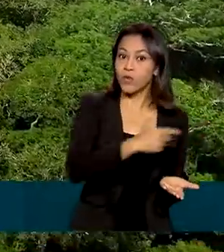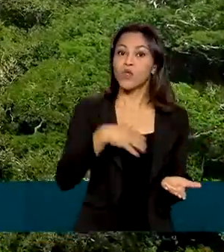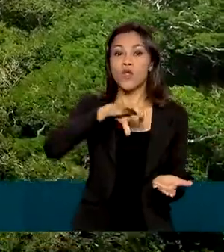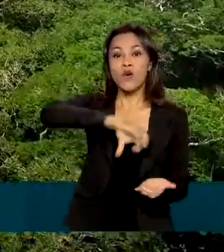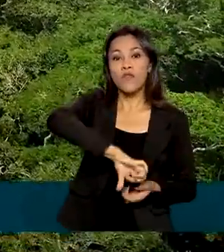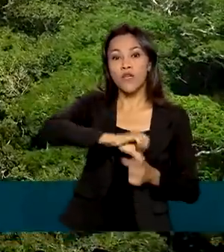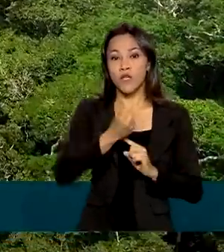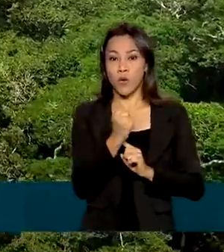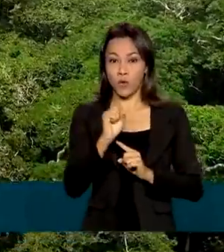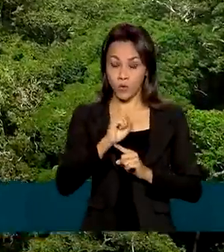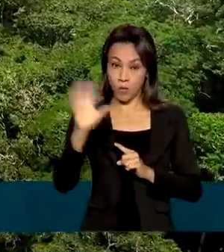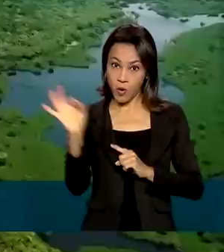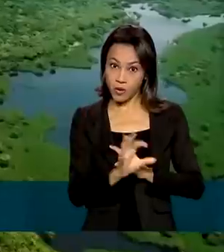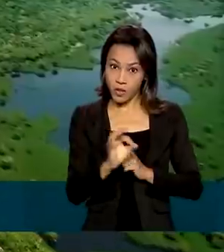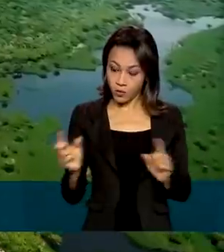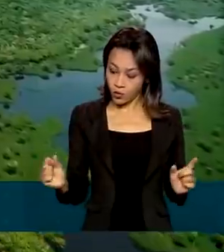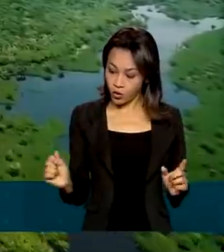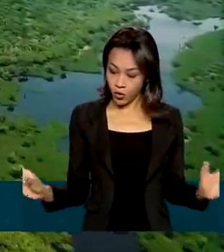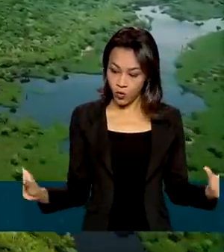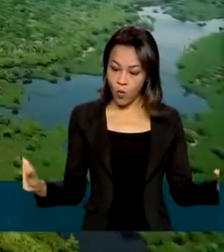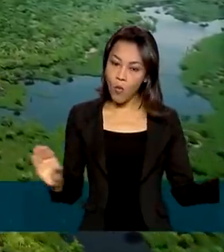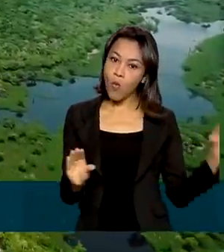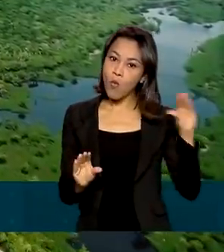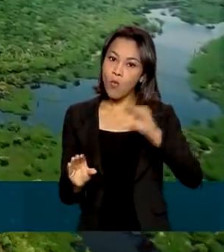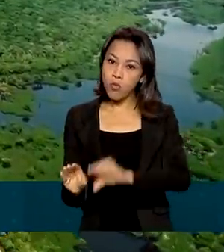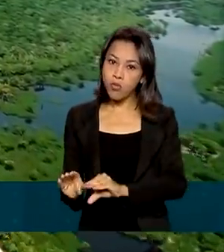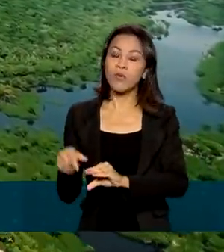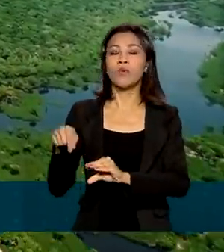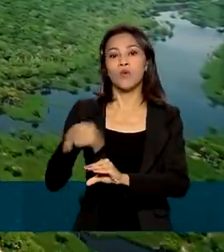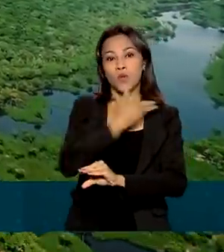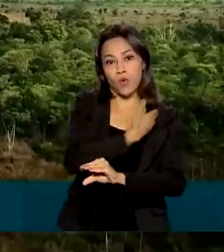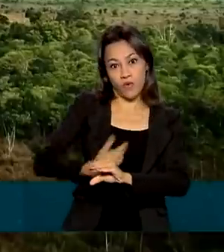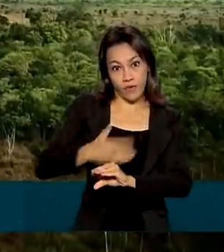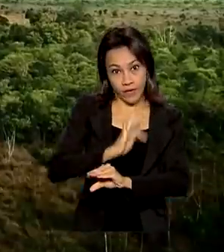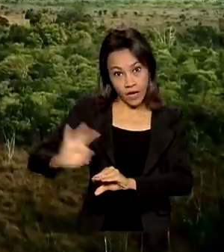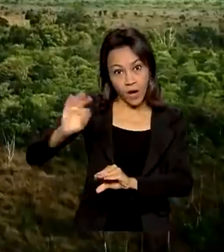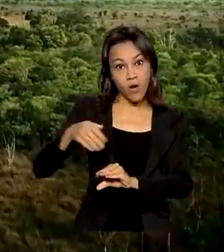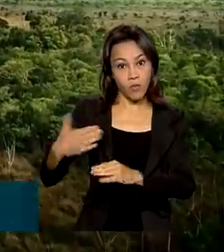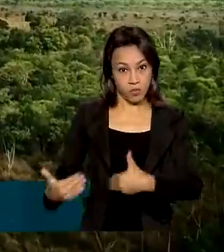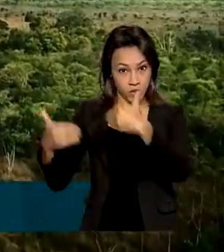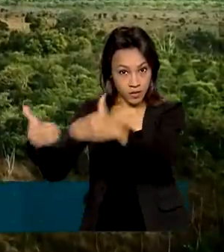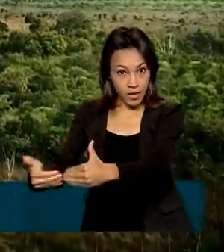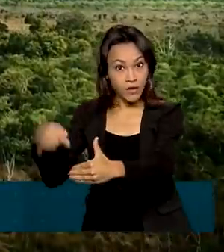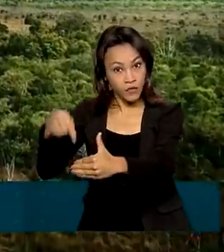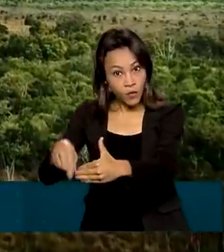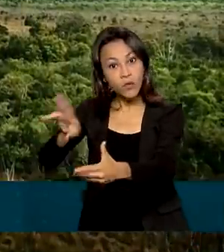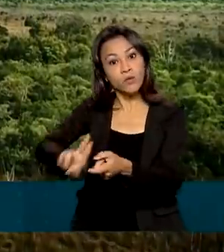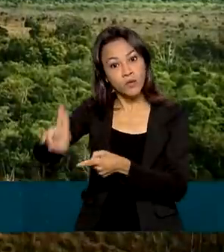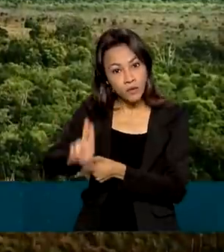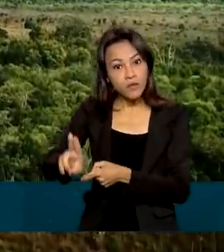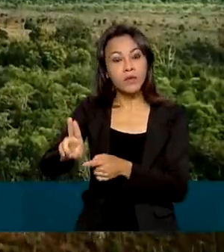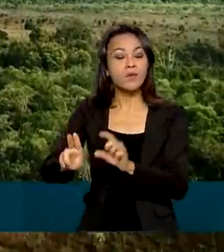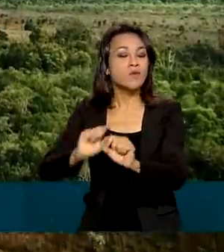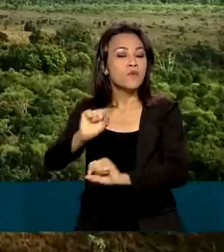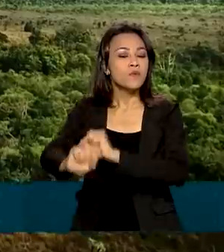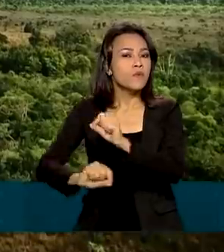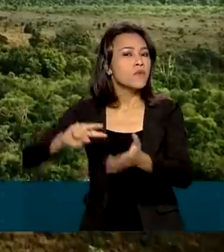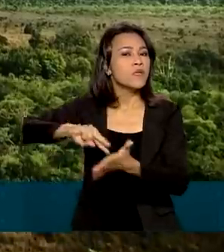% dos recursos repassados pelo governo federal, no ano passado, foram empenhados. Os